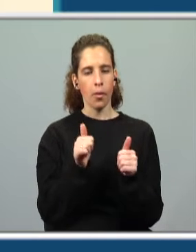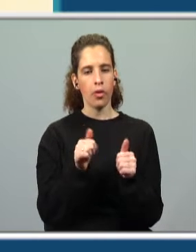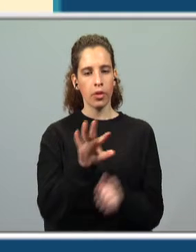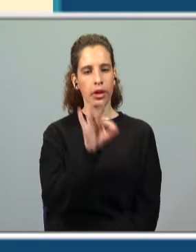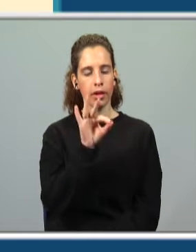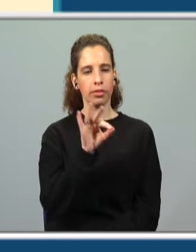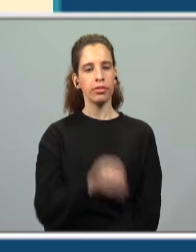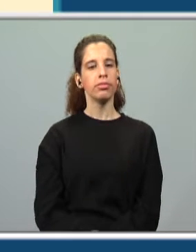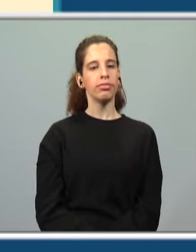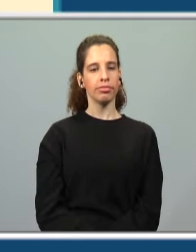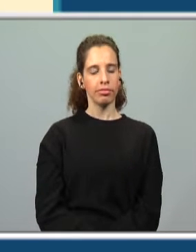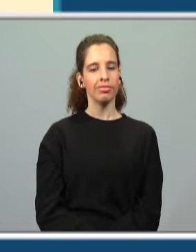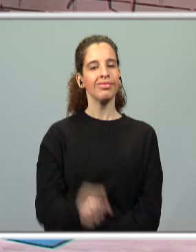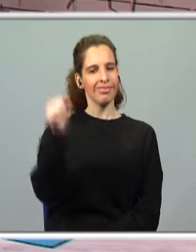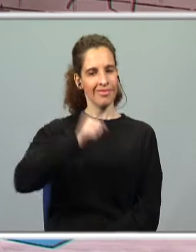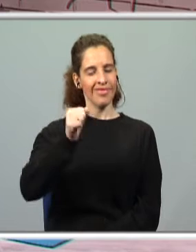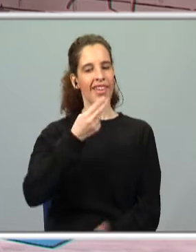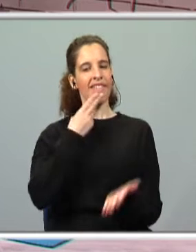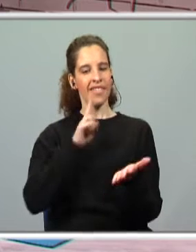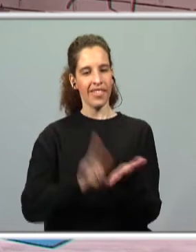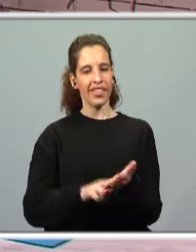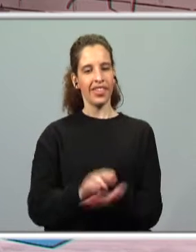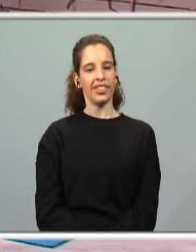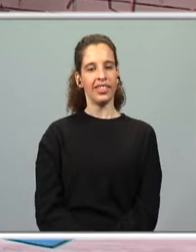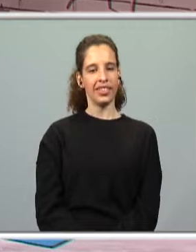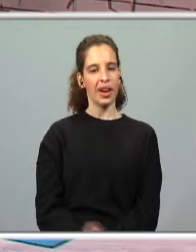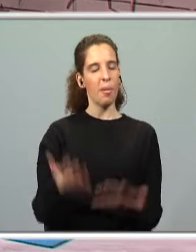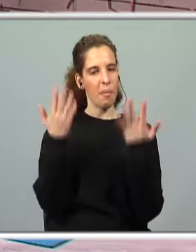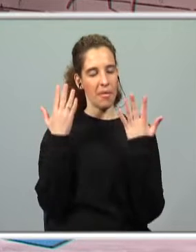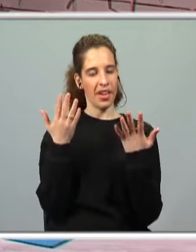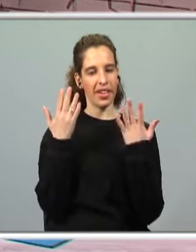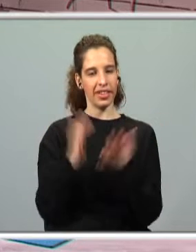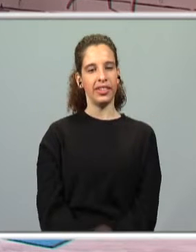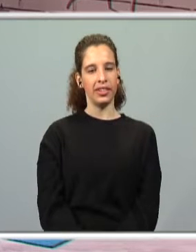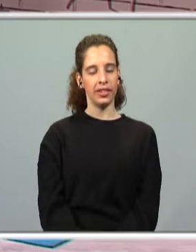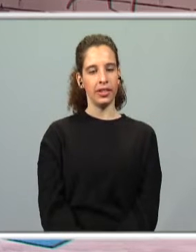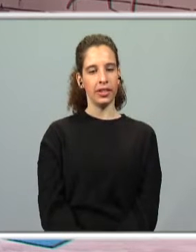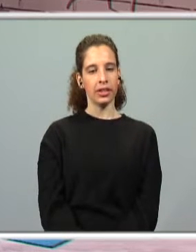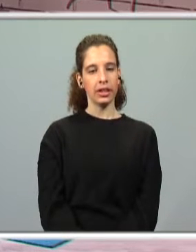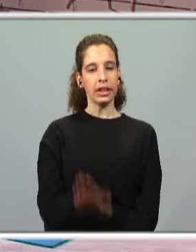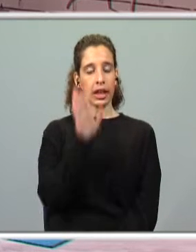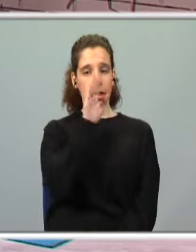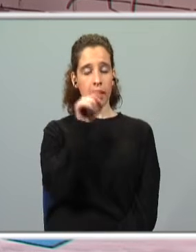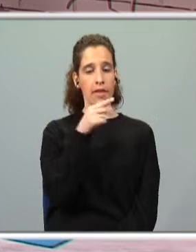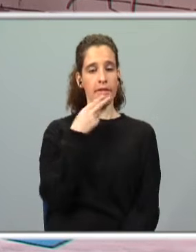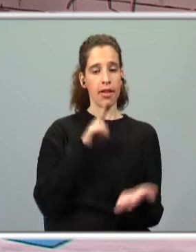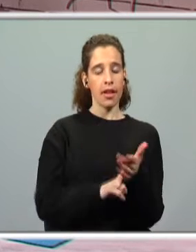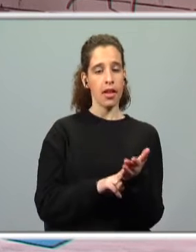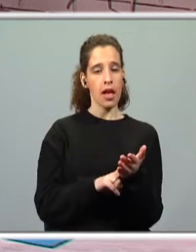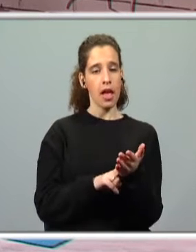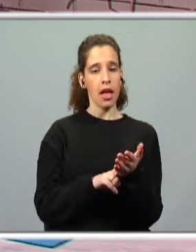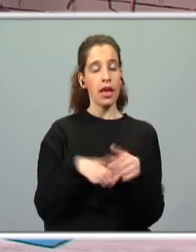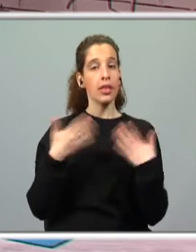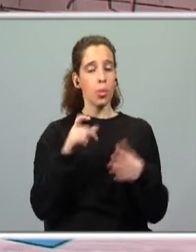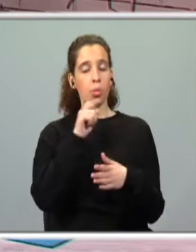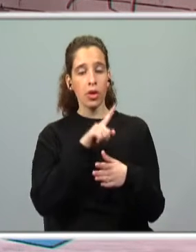selecionar verdadeiro. Sim, é verdadeiro. Parabéns! Ora, se esta é verdadeira, quer dizer que